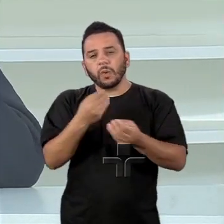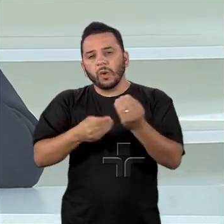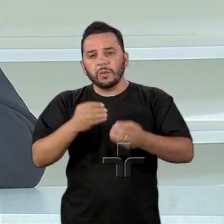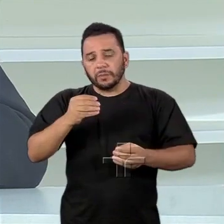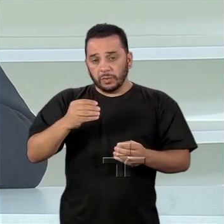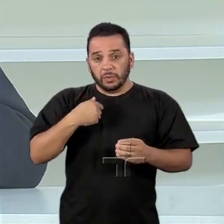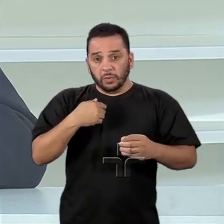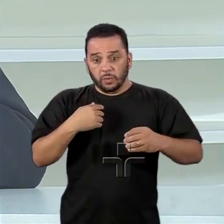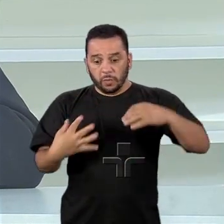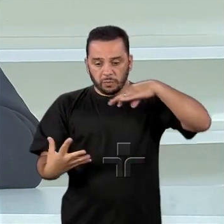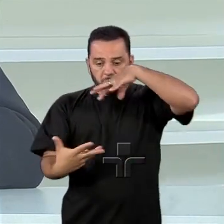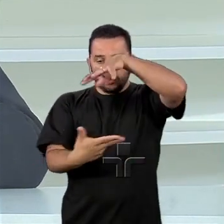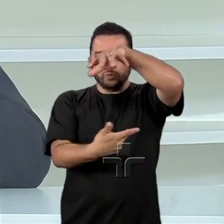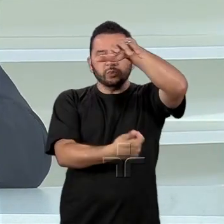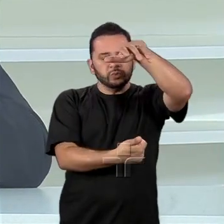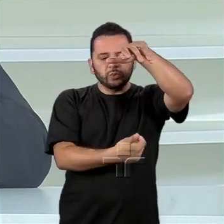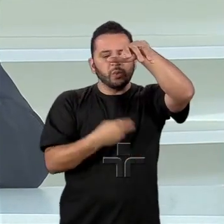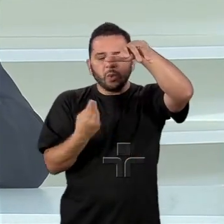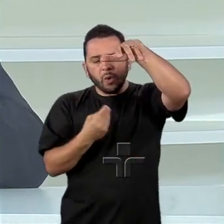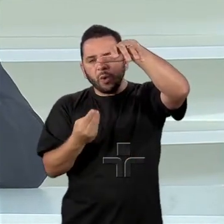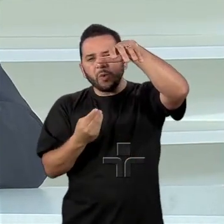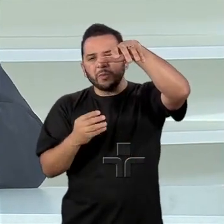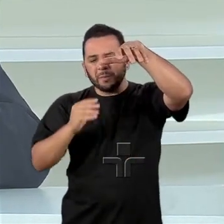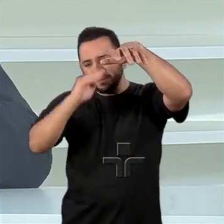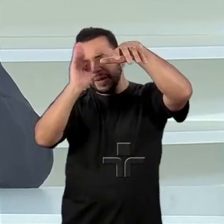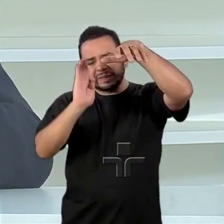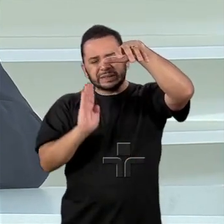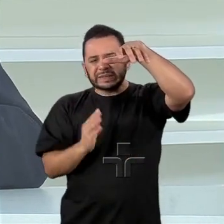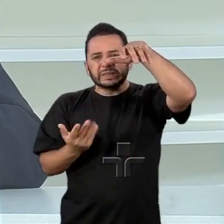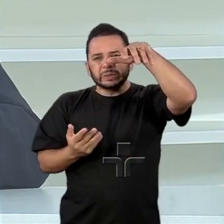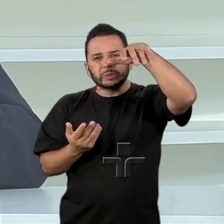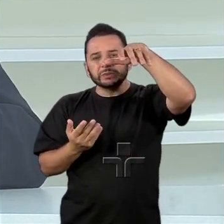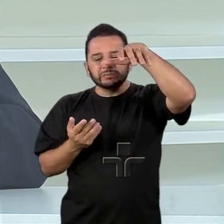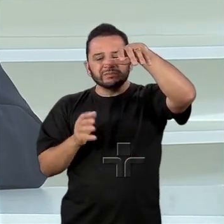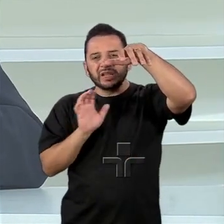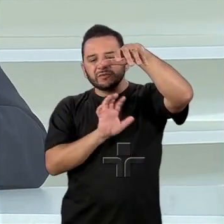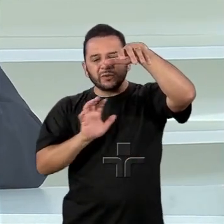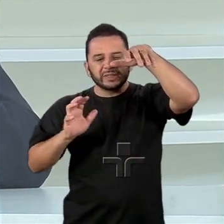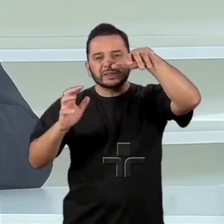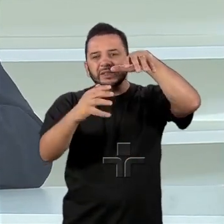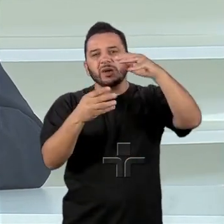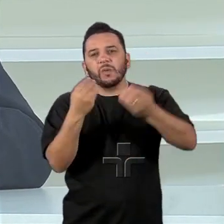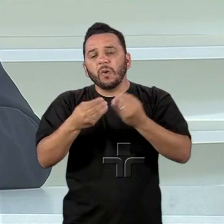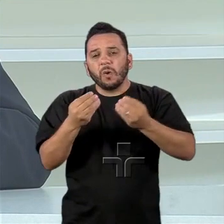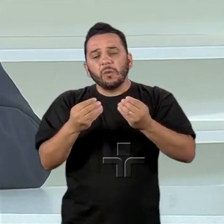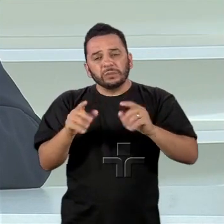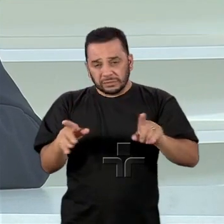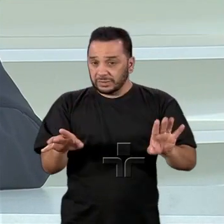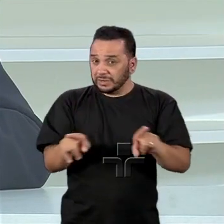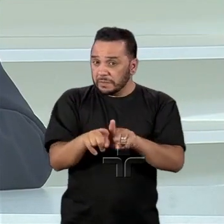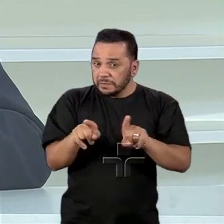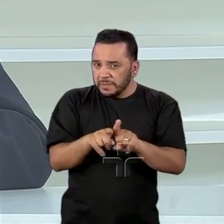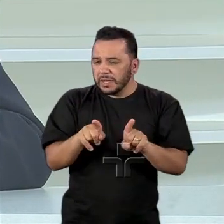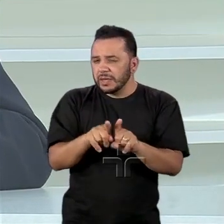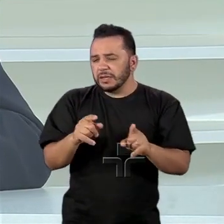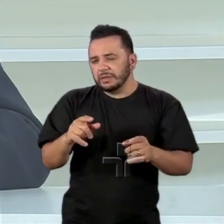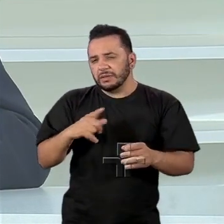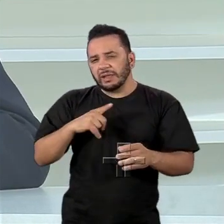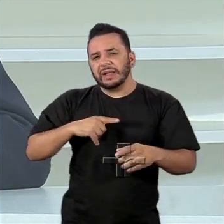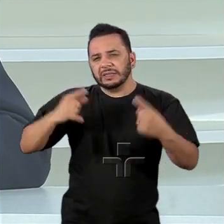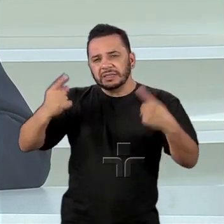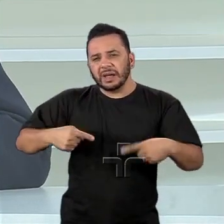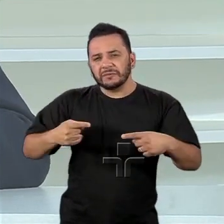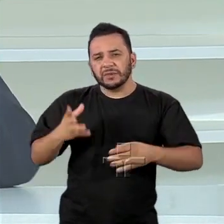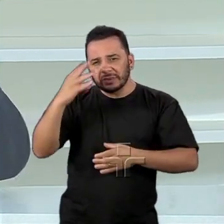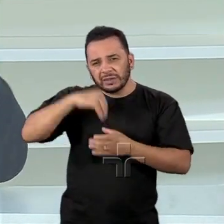uma coisa em abstrato. Quer dizer, nós temos que discutir a posição do Brasil no mundo levando em conta os desafios internos